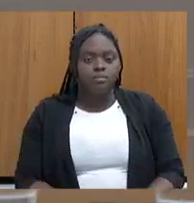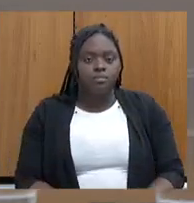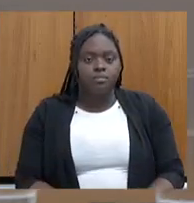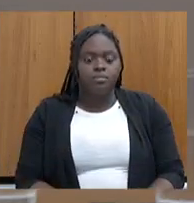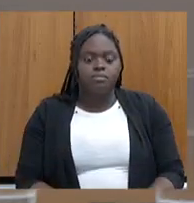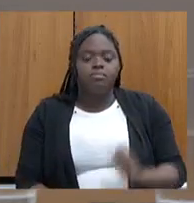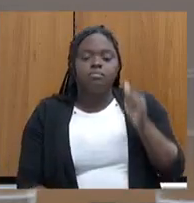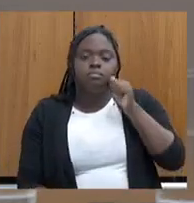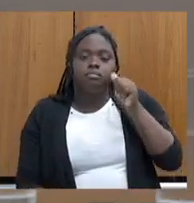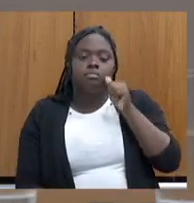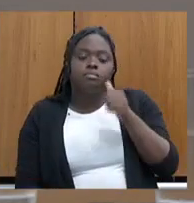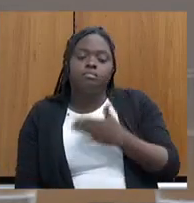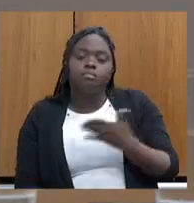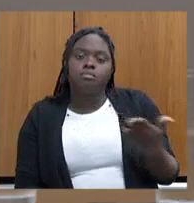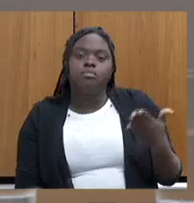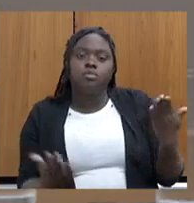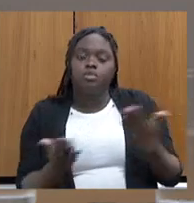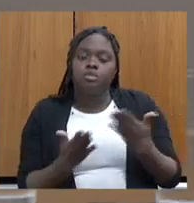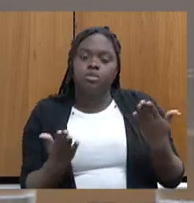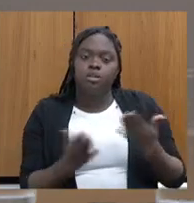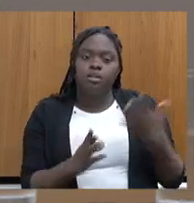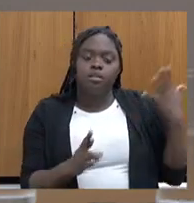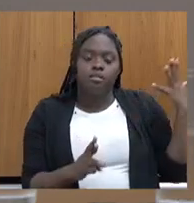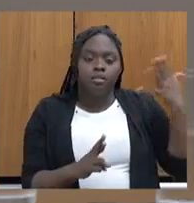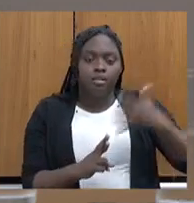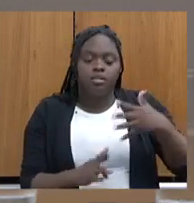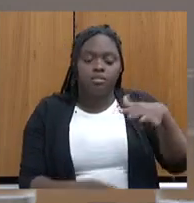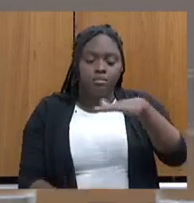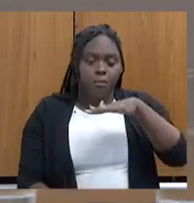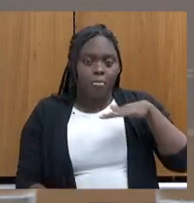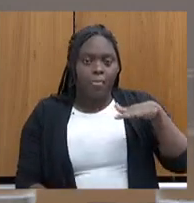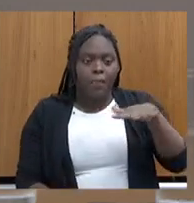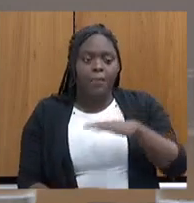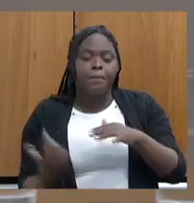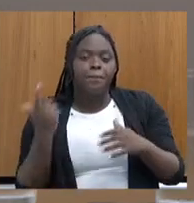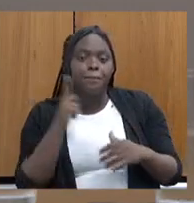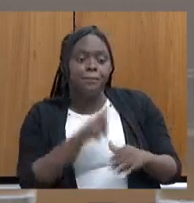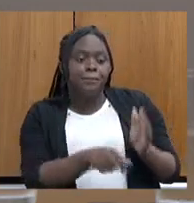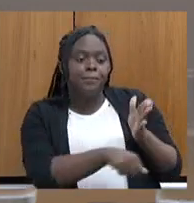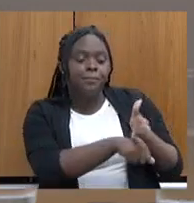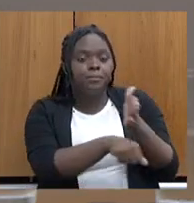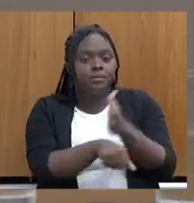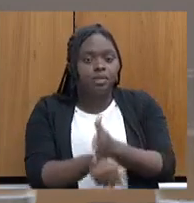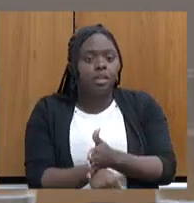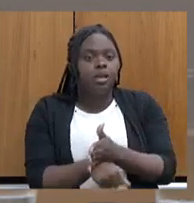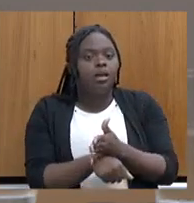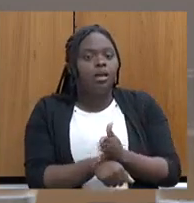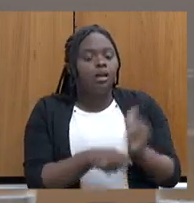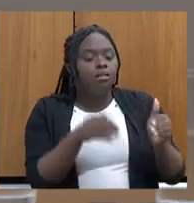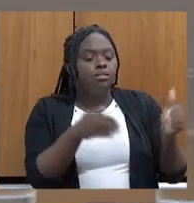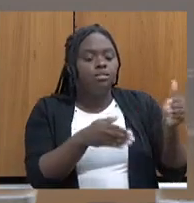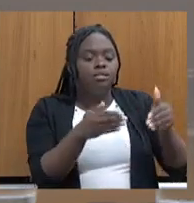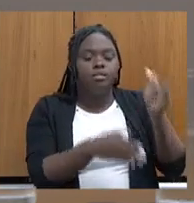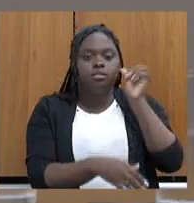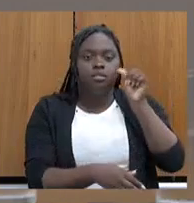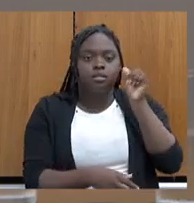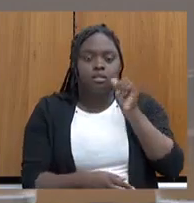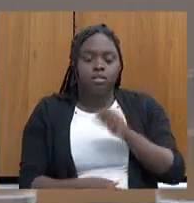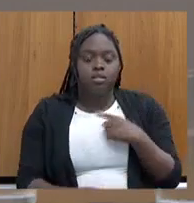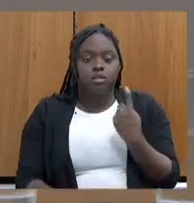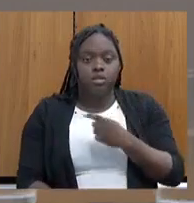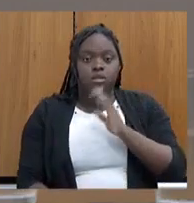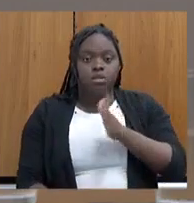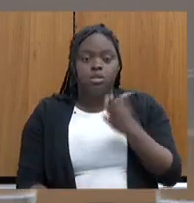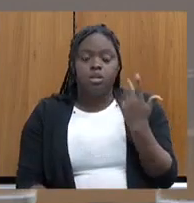Essas mulheres hoje são nossas referências no território para chegar em outras mulheres. Nós adquirimos já 80 máquinas de